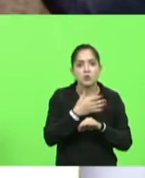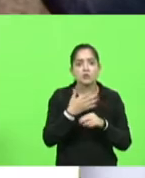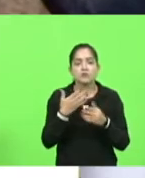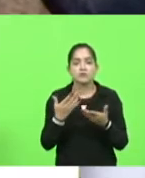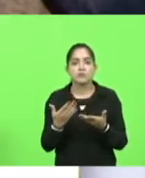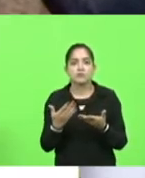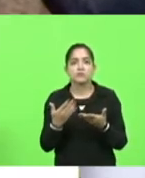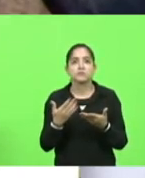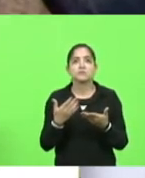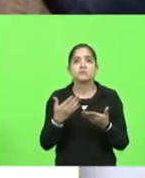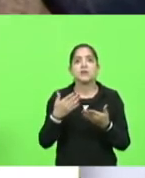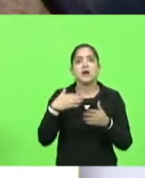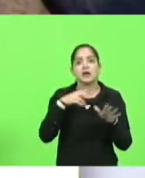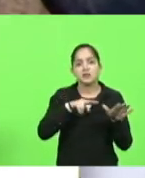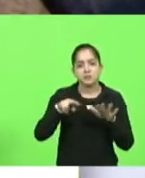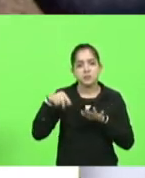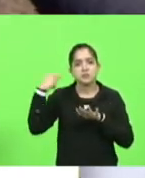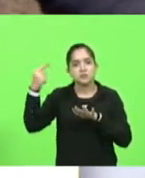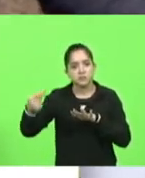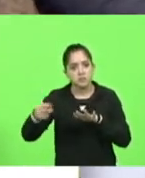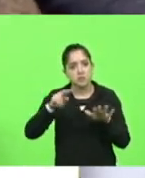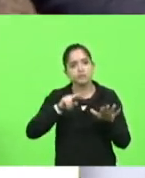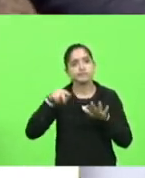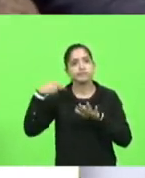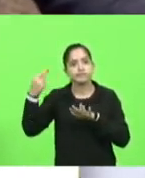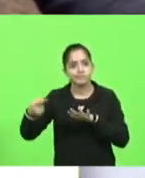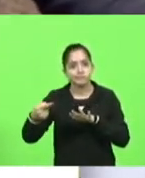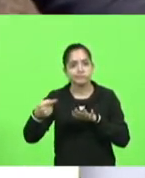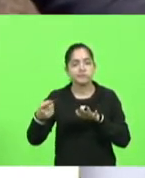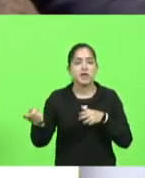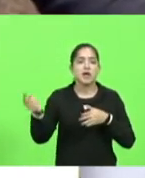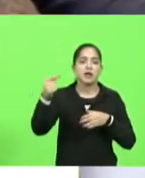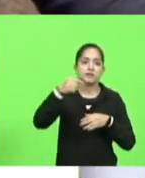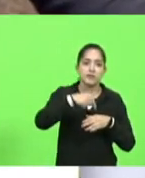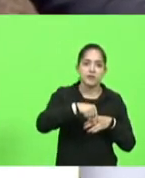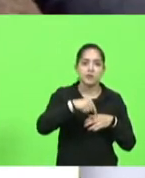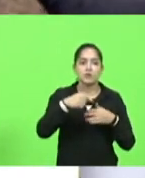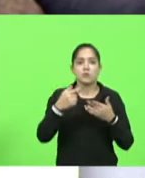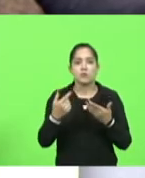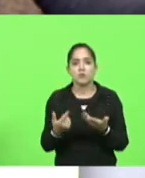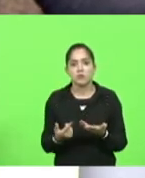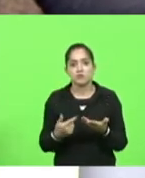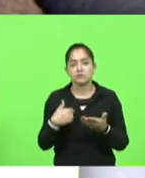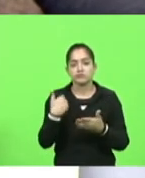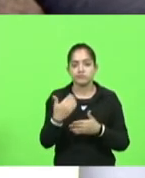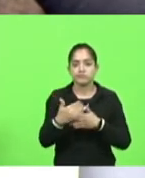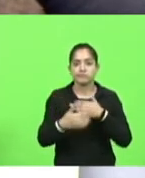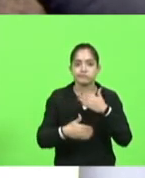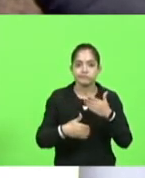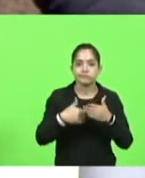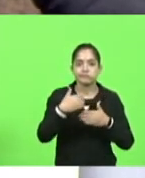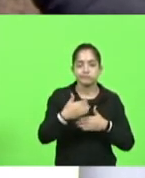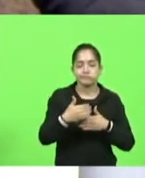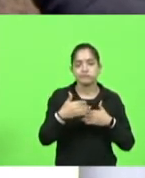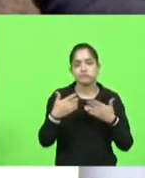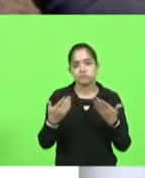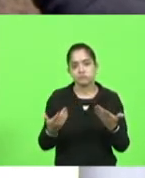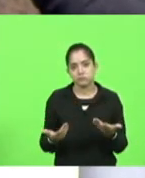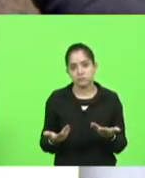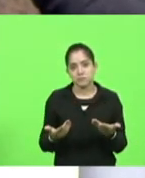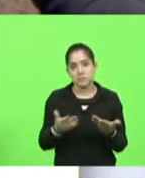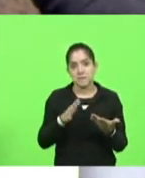já vai para semana que vem aí um outro secretário entra na história recebe também eles e aí eles são sempre jogados para frente parece que a